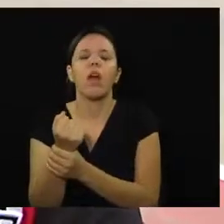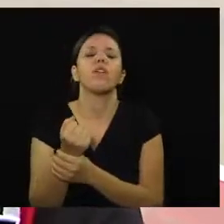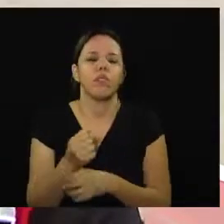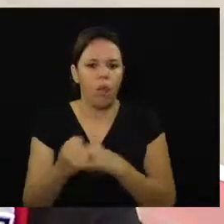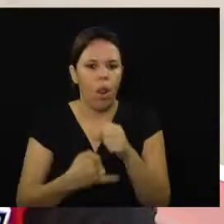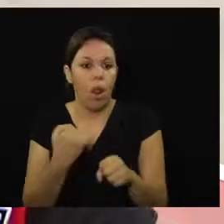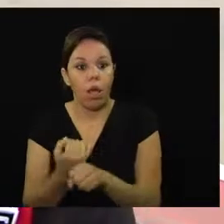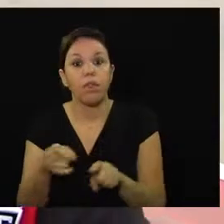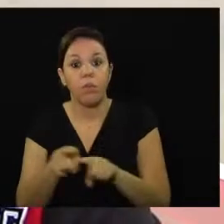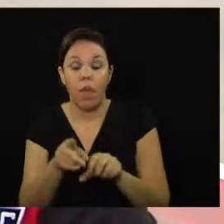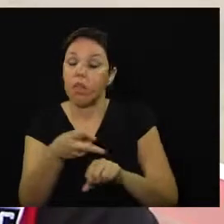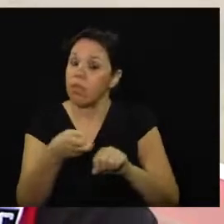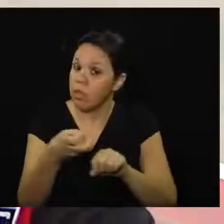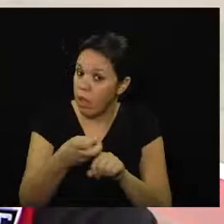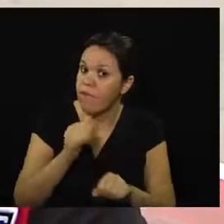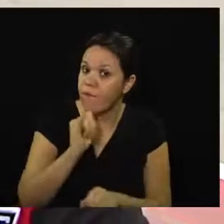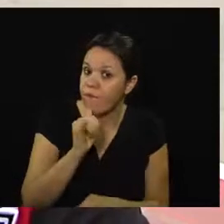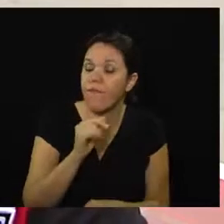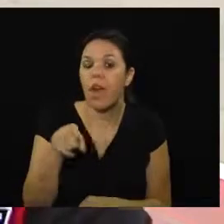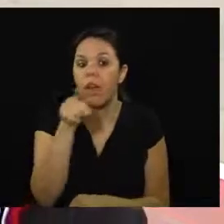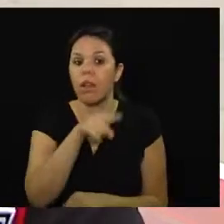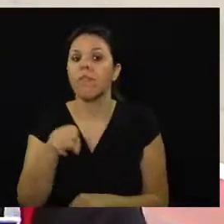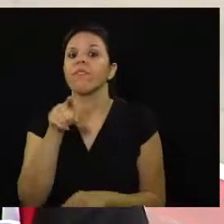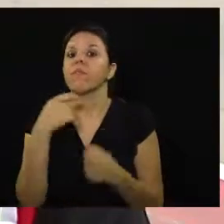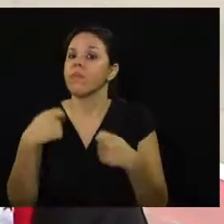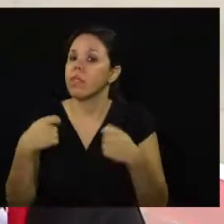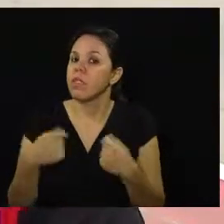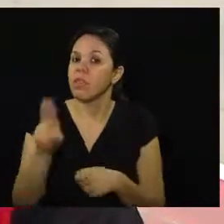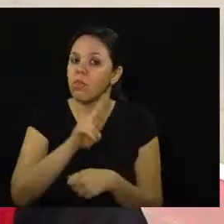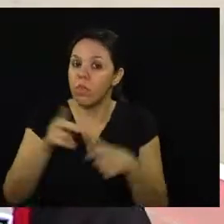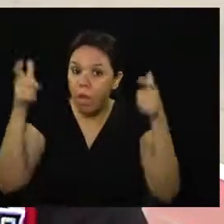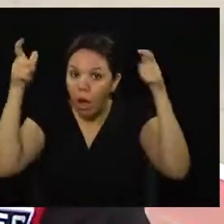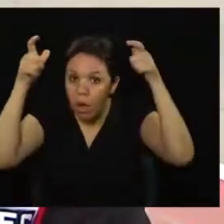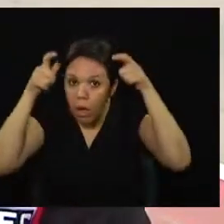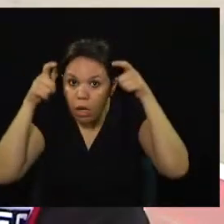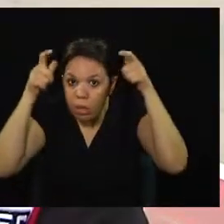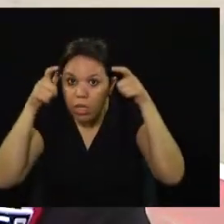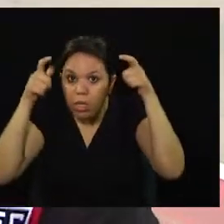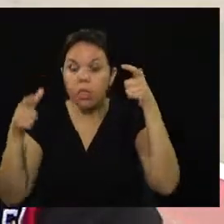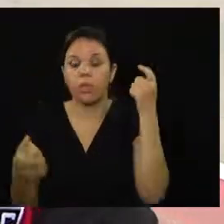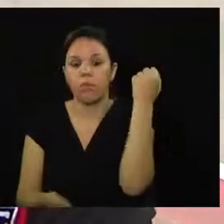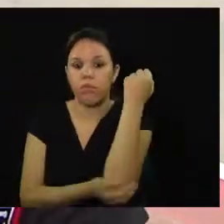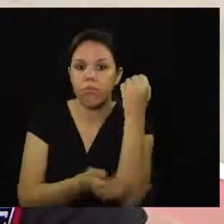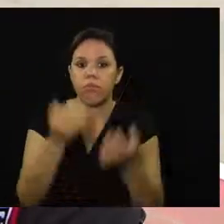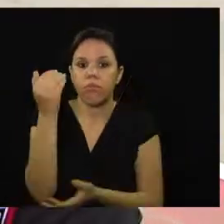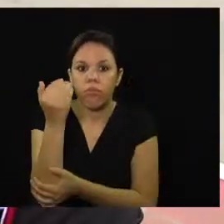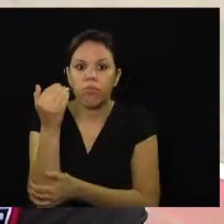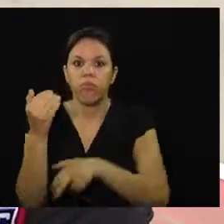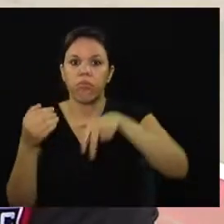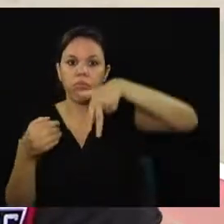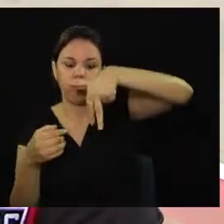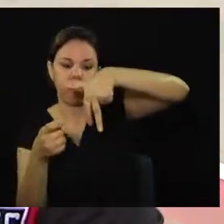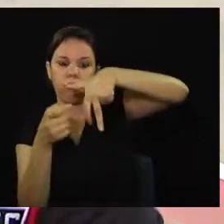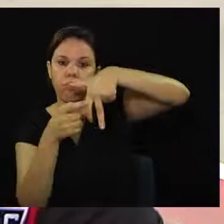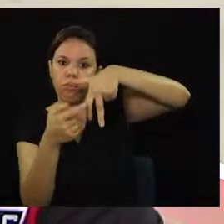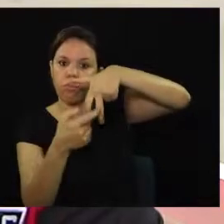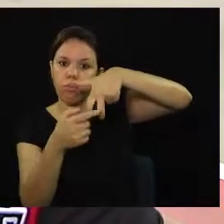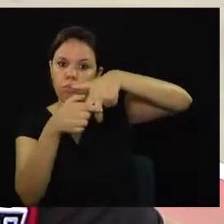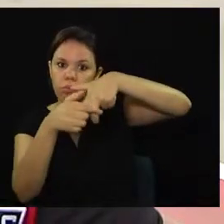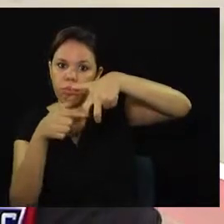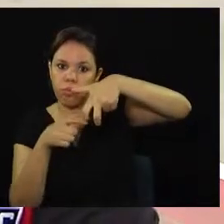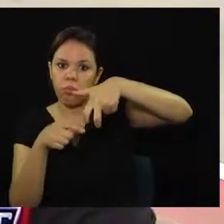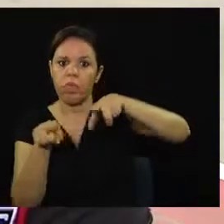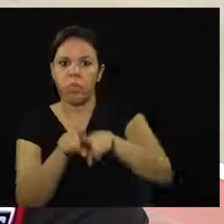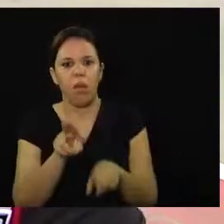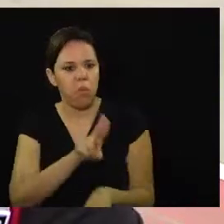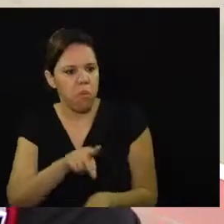No aplicativo eles falam isso, eles falam que você precisa usar o capacete e o cotoveleira, a joelheira. Você, por exemplo, não tem um